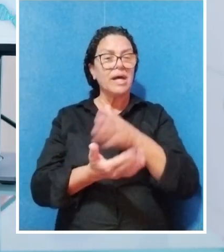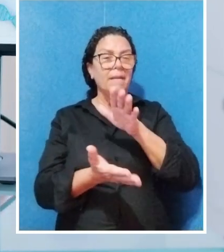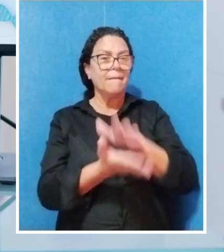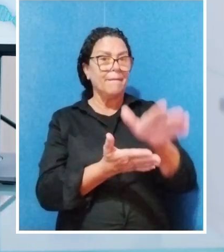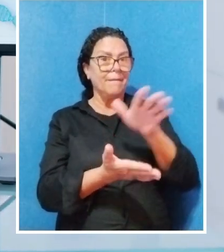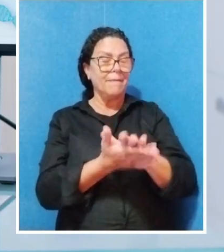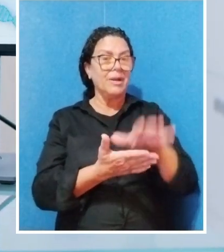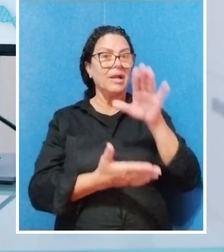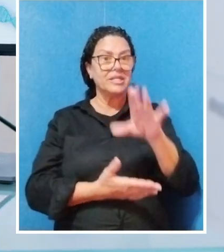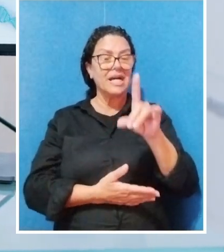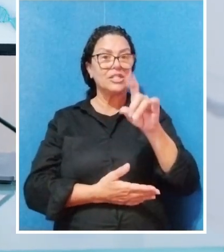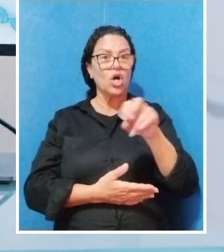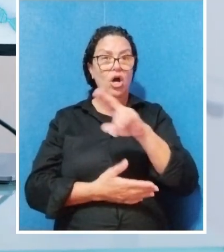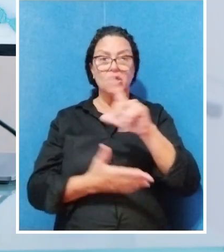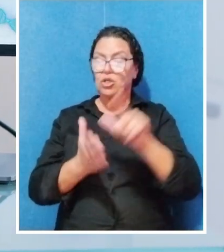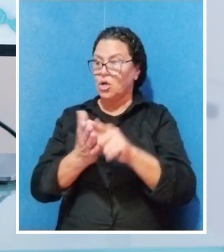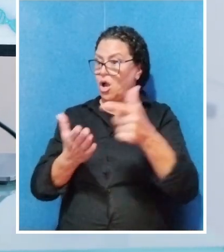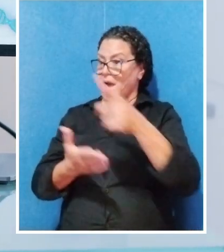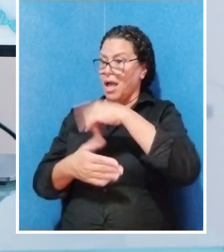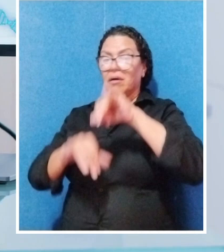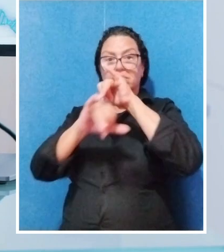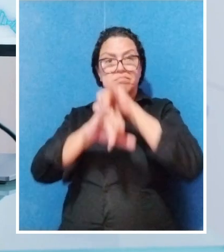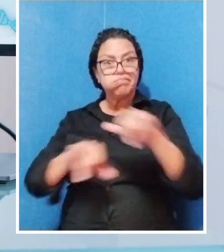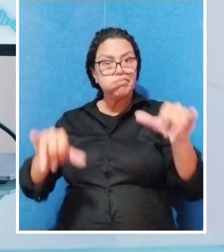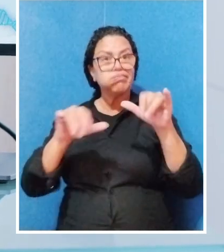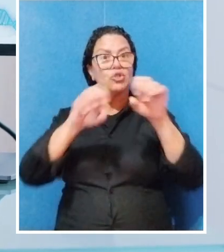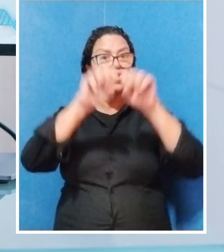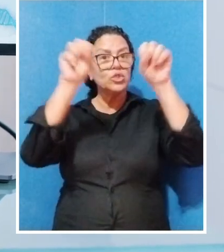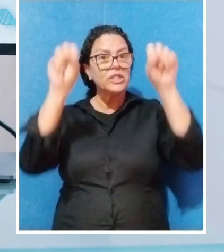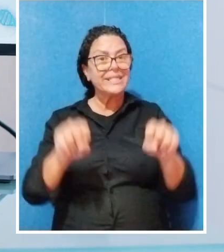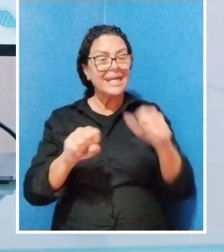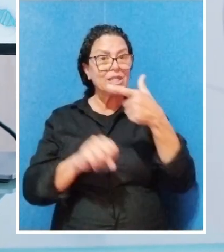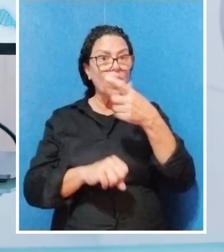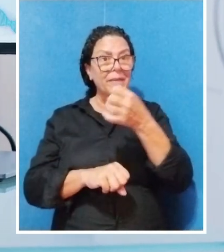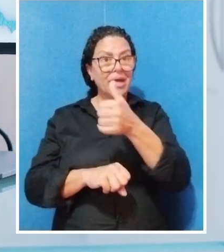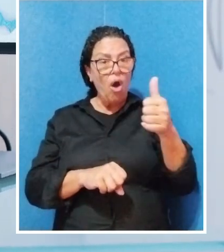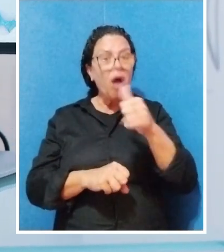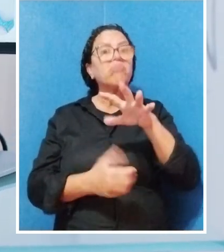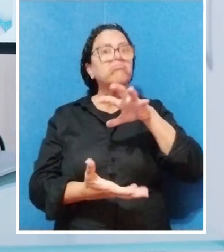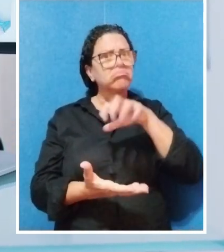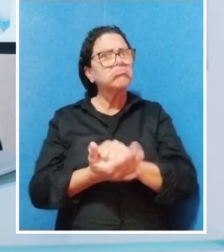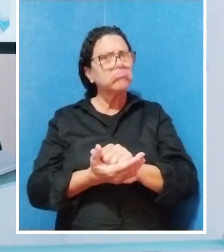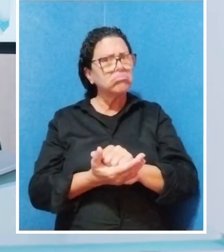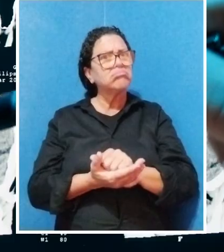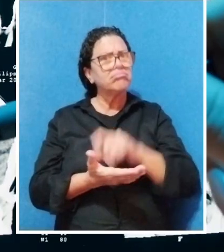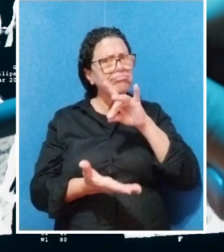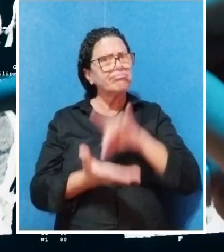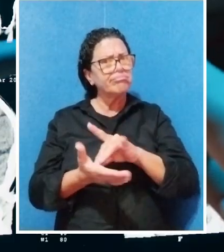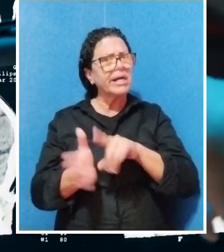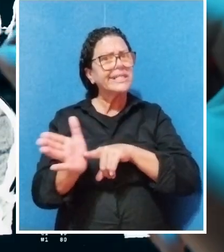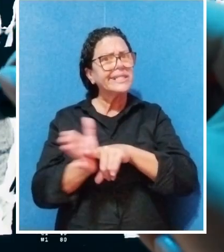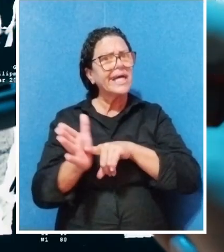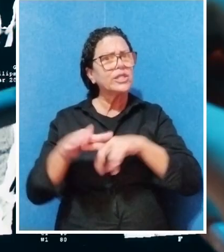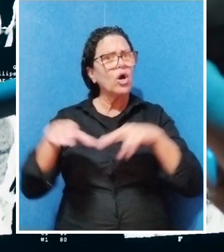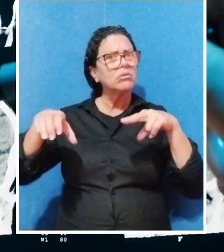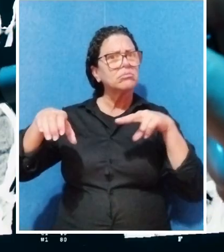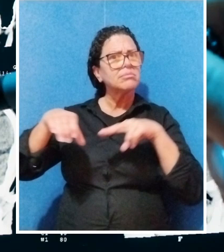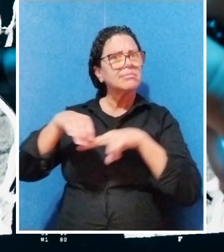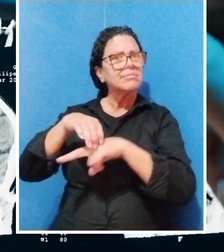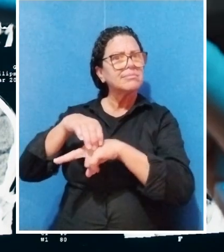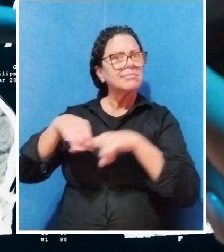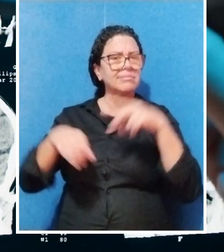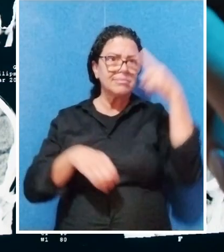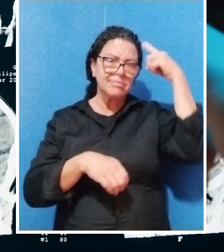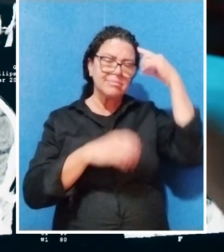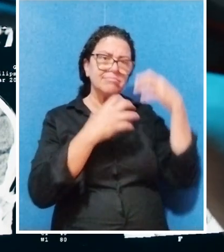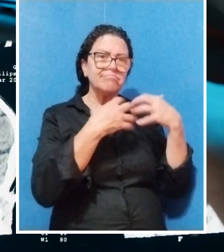estudo publicado no The Journal of Neuroscience, em 2011, confirmou isso através de exames de ressonância